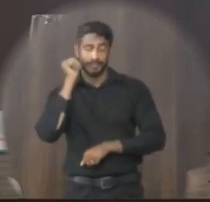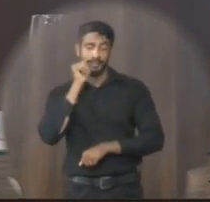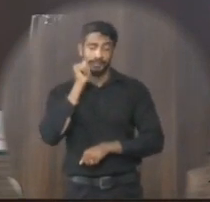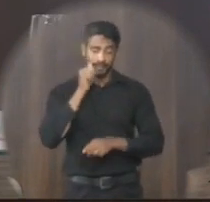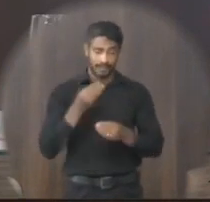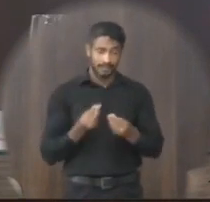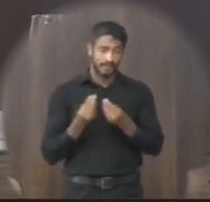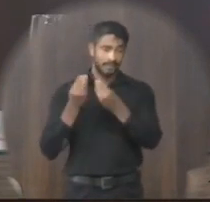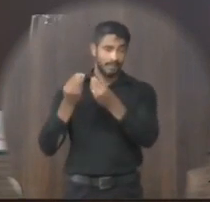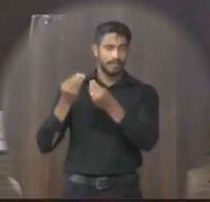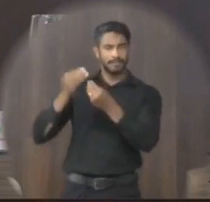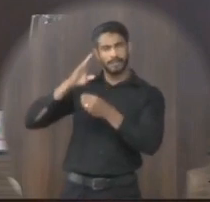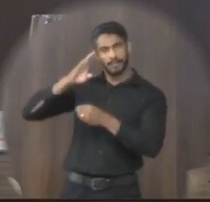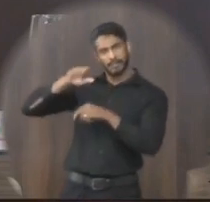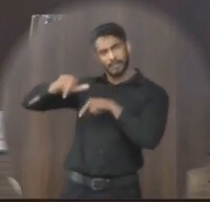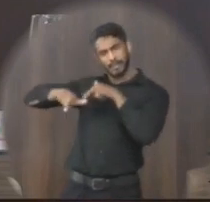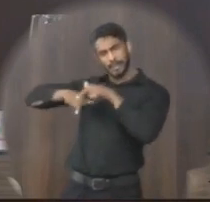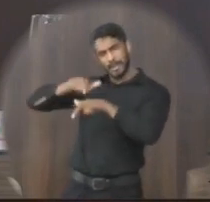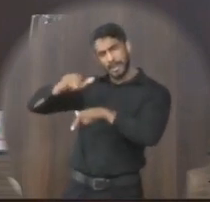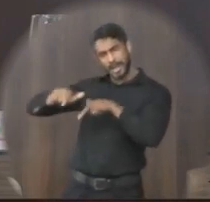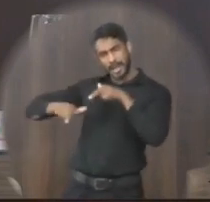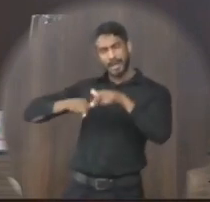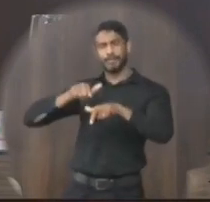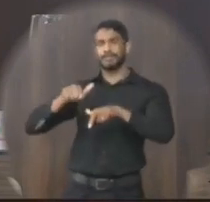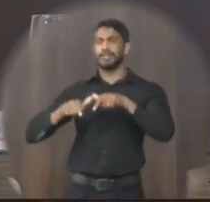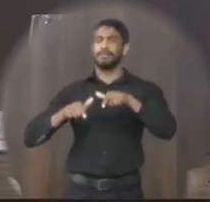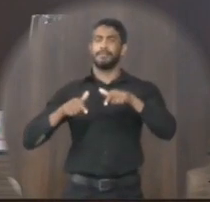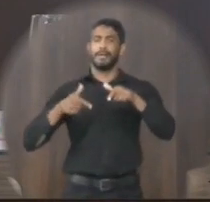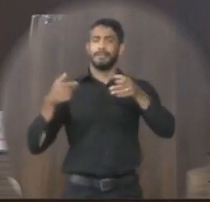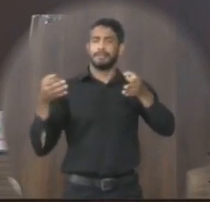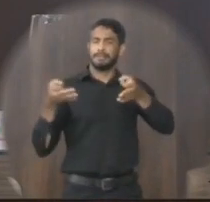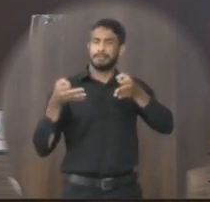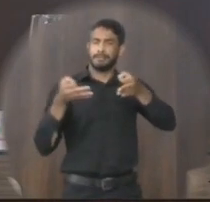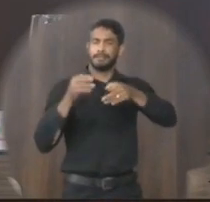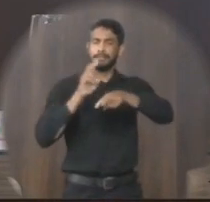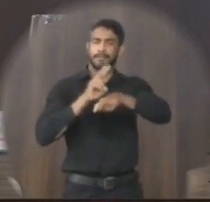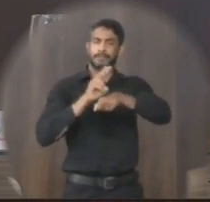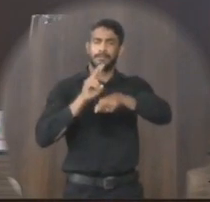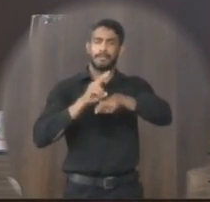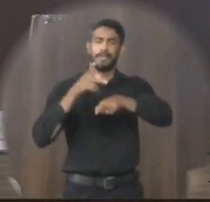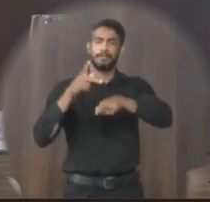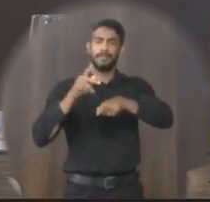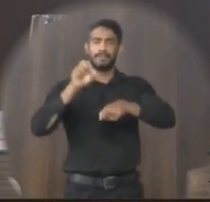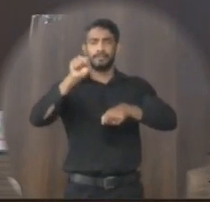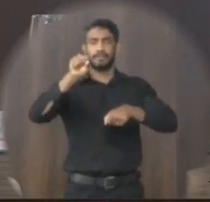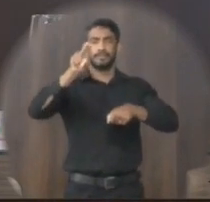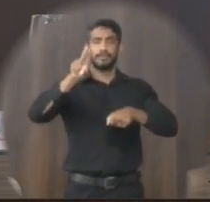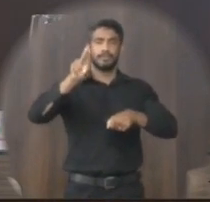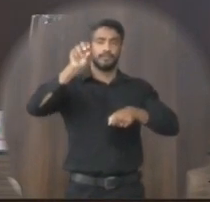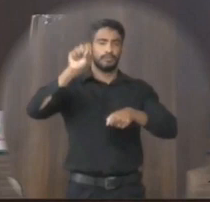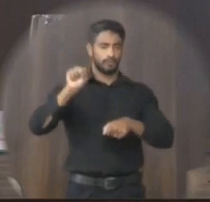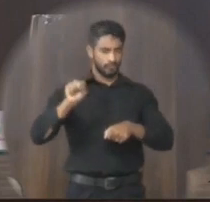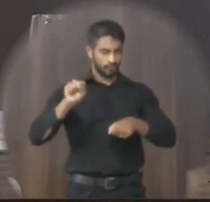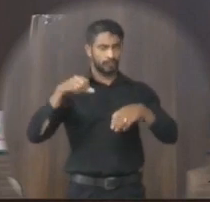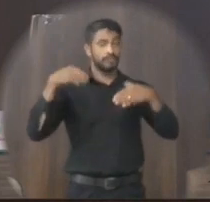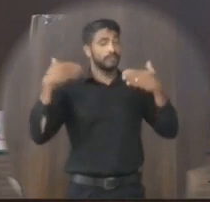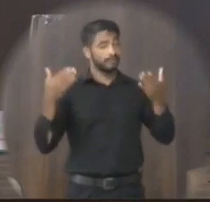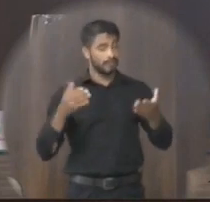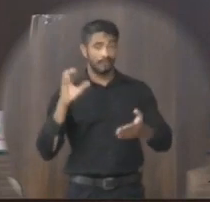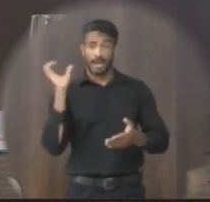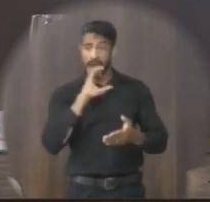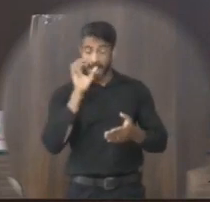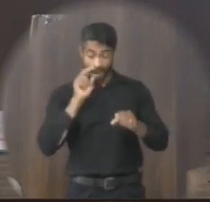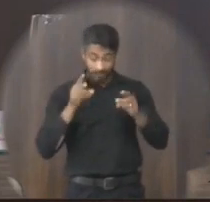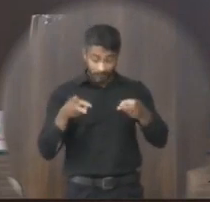serão encaminhadas aos serviços de autocomplexidade para tratamentos oferecidos pelo SUS quanto mais cedo for